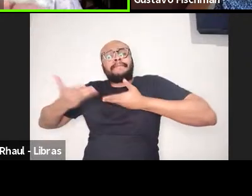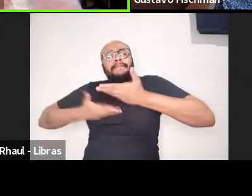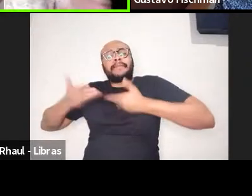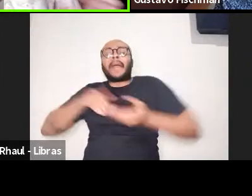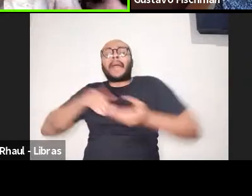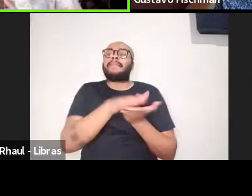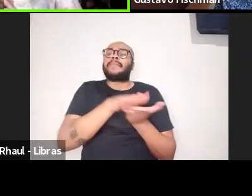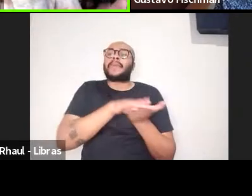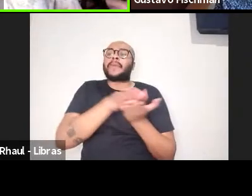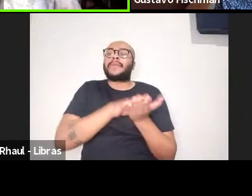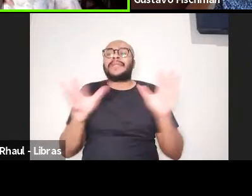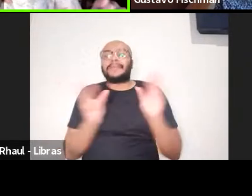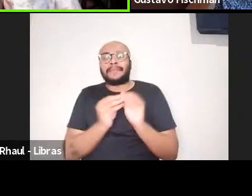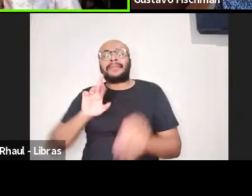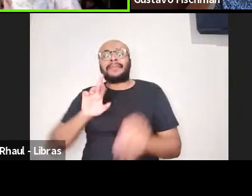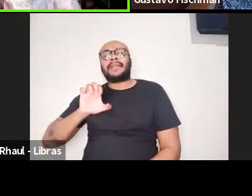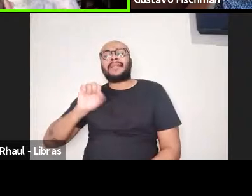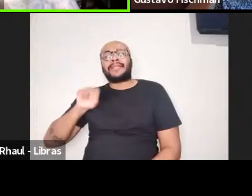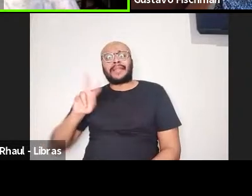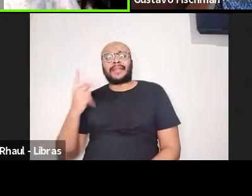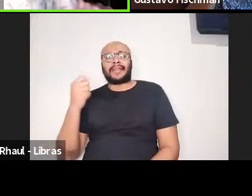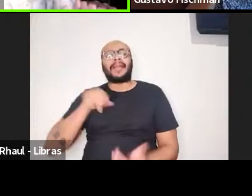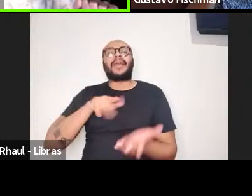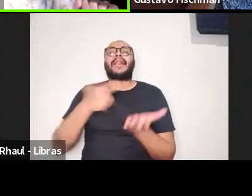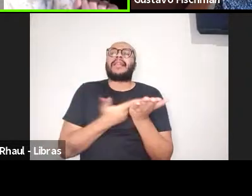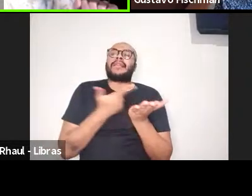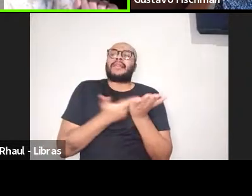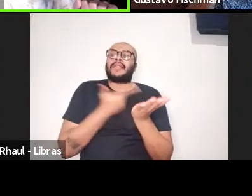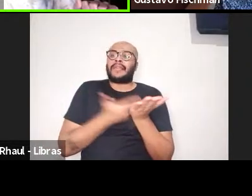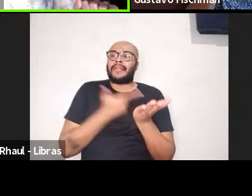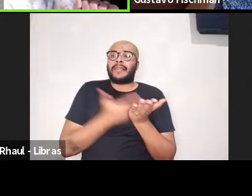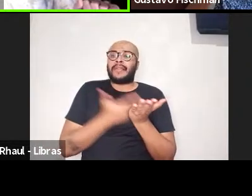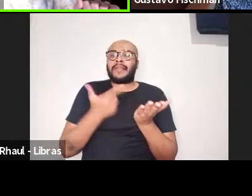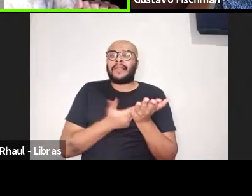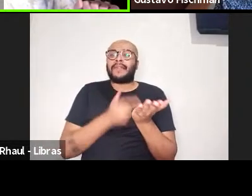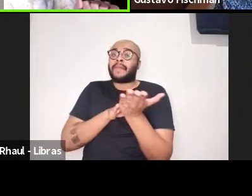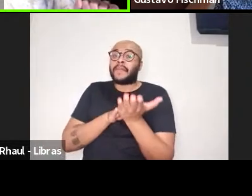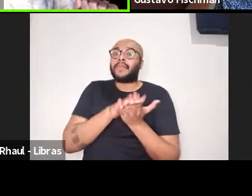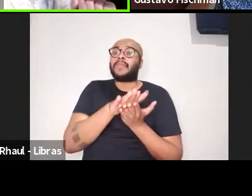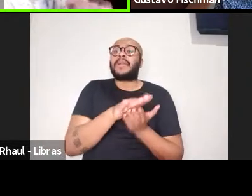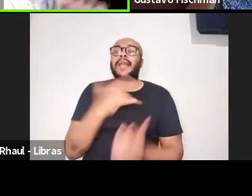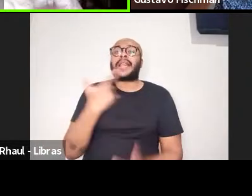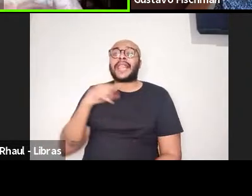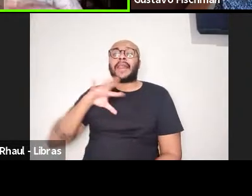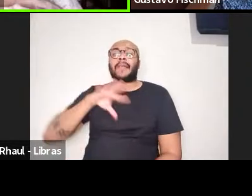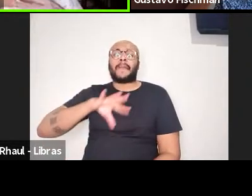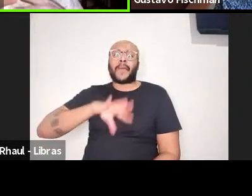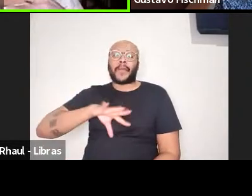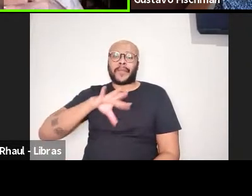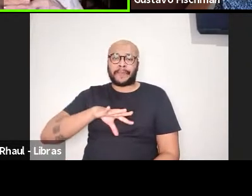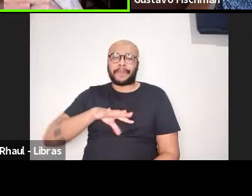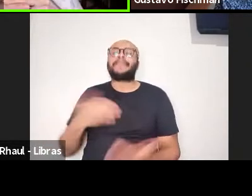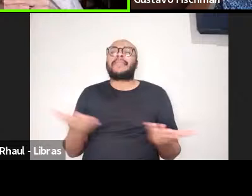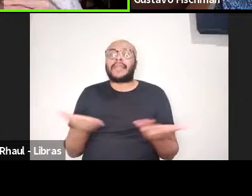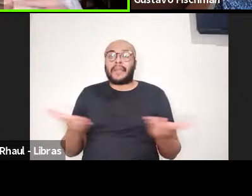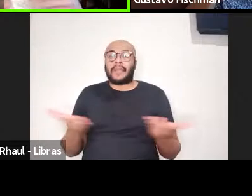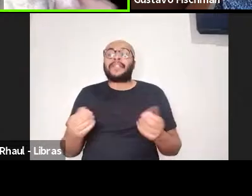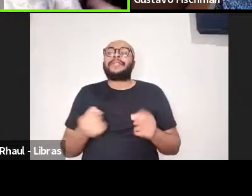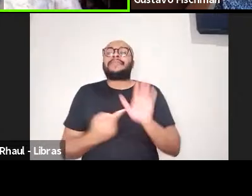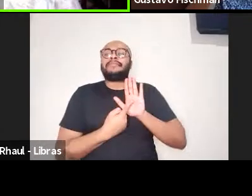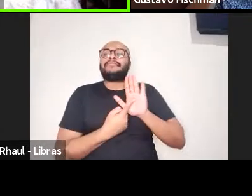resenhas de livros originalmente editados em português. A presente atividade,